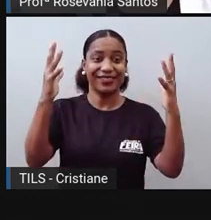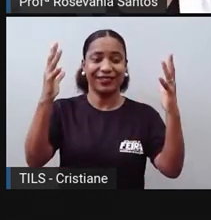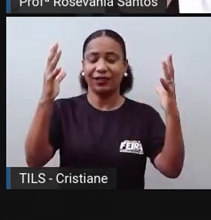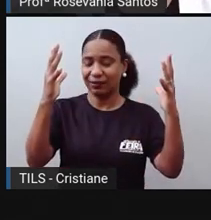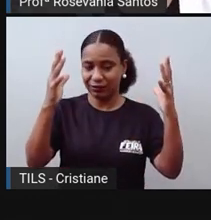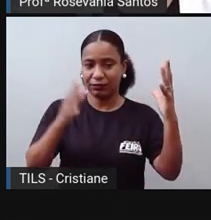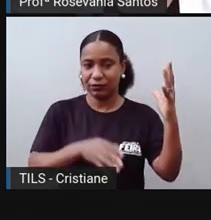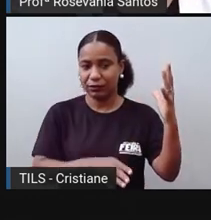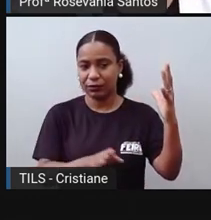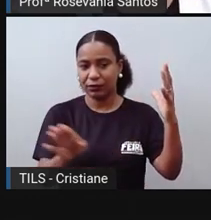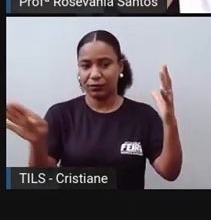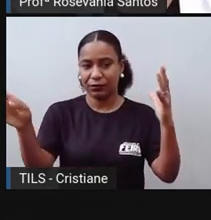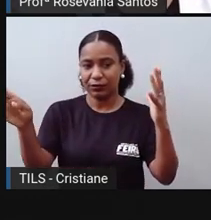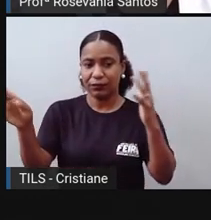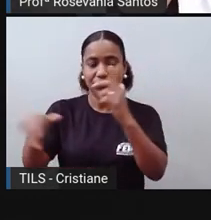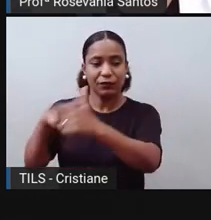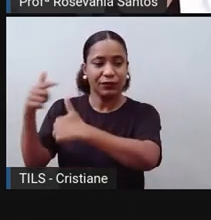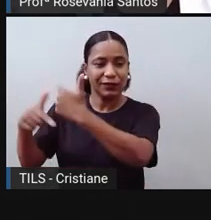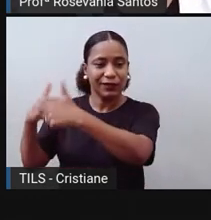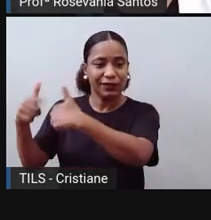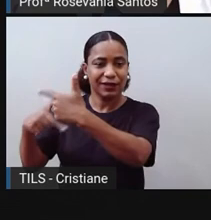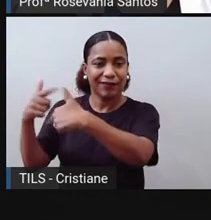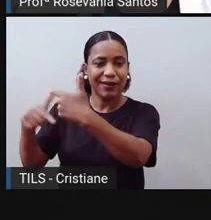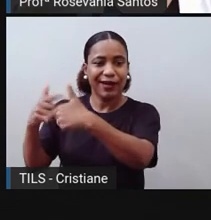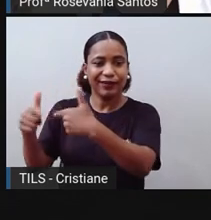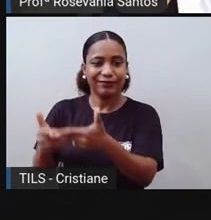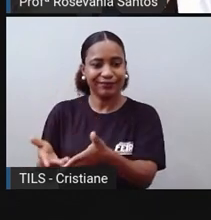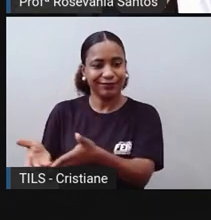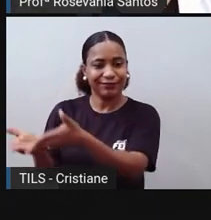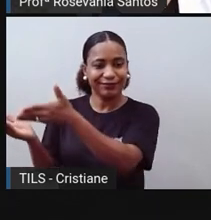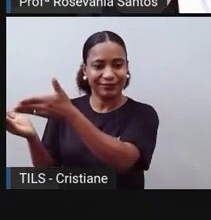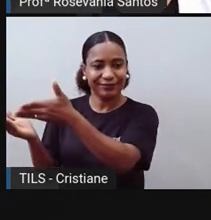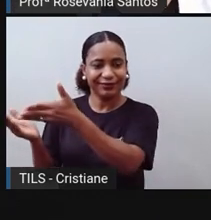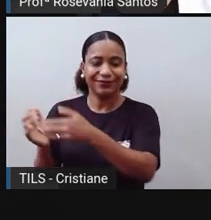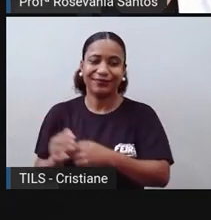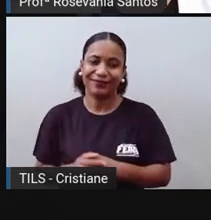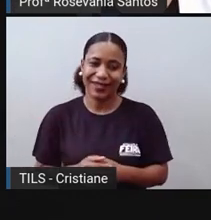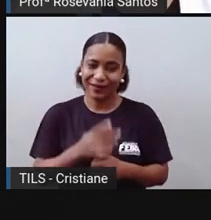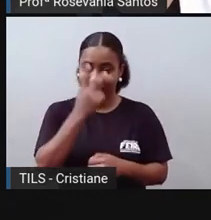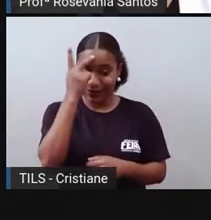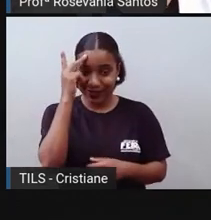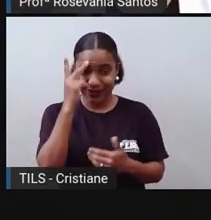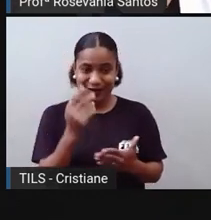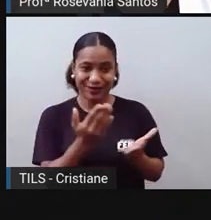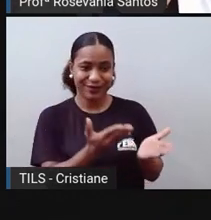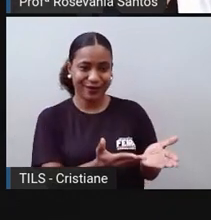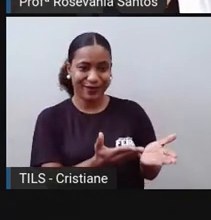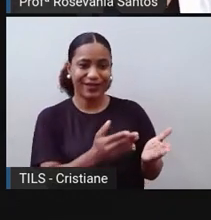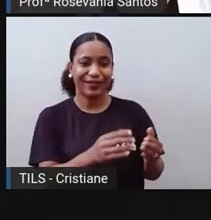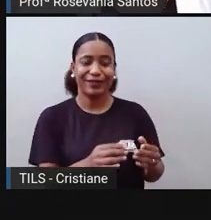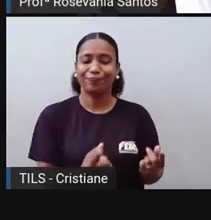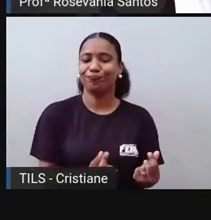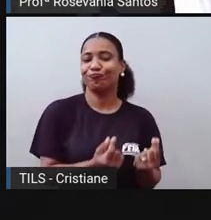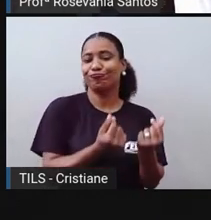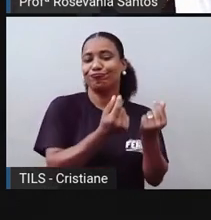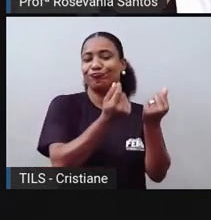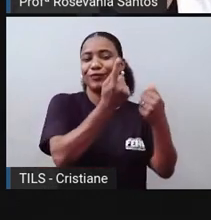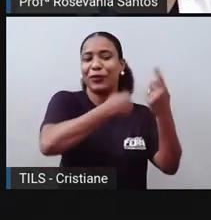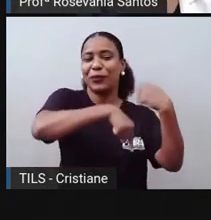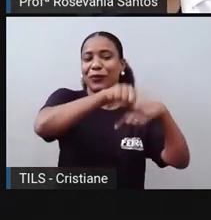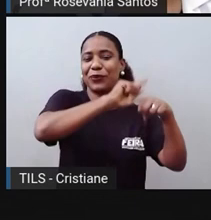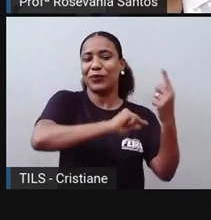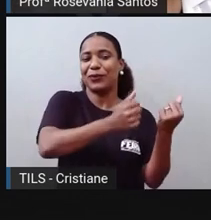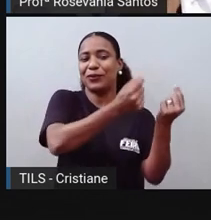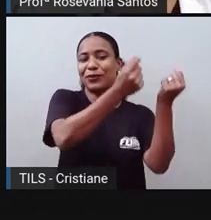mantêm essa festa funcionando, são as pessoas que vão dar lucro para essas grandes empresas, que vão